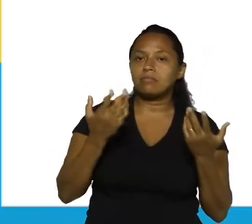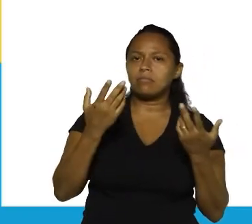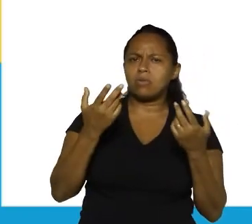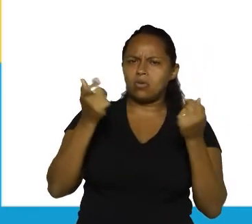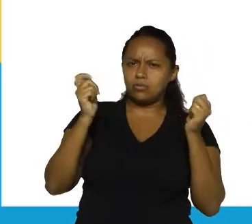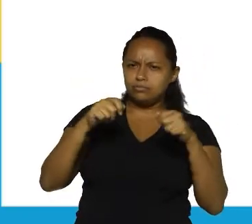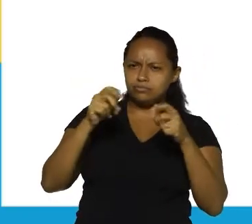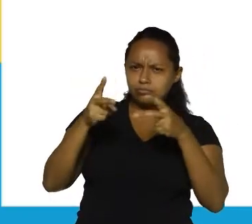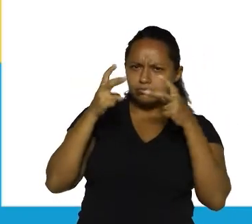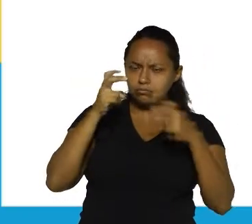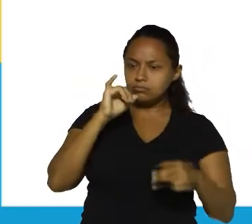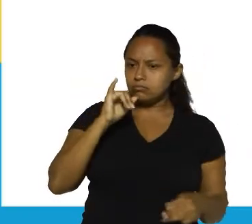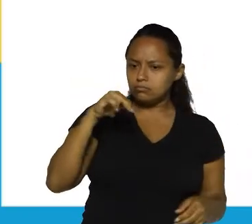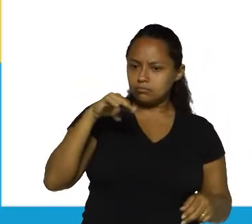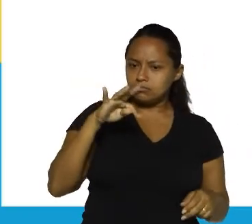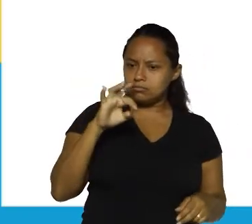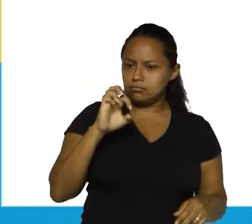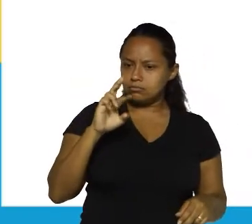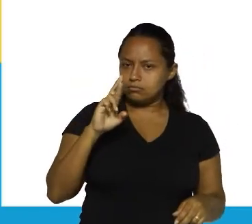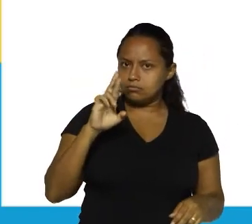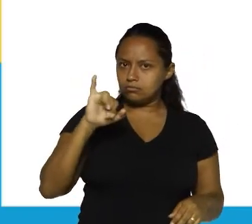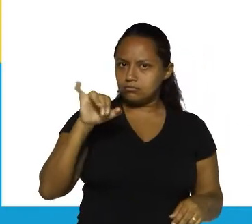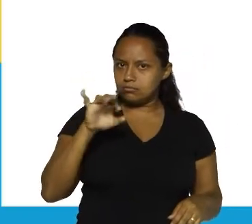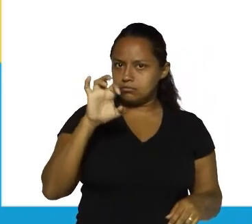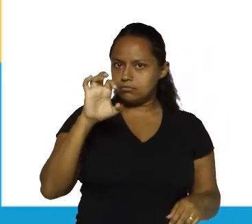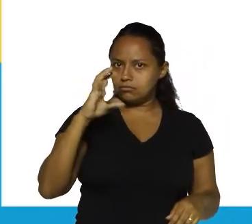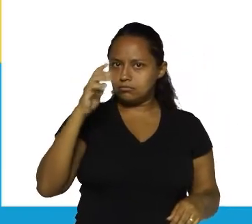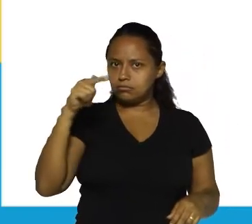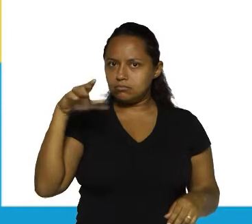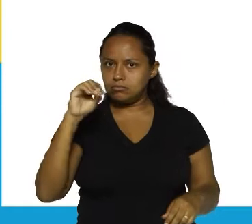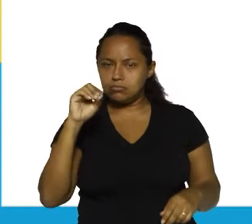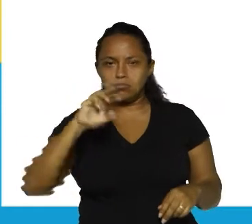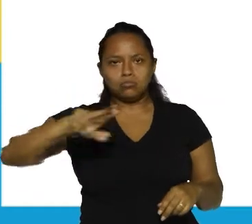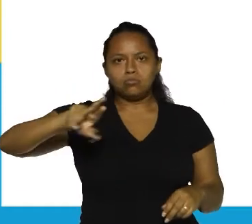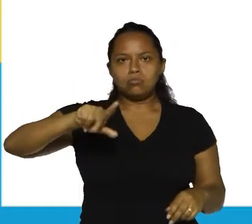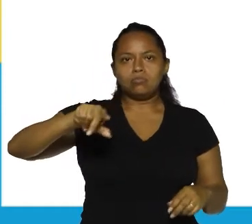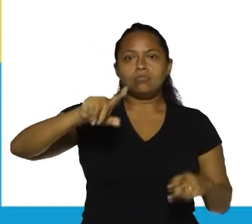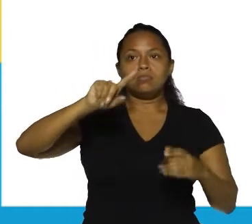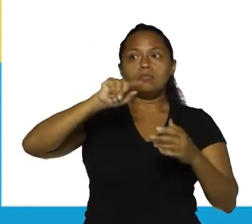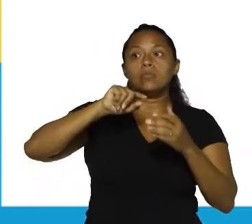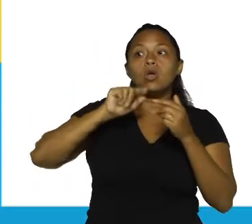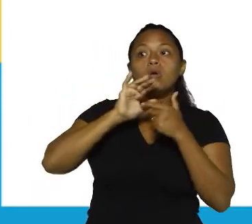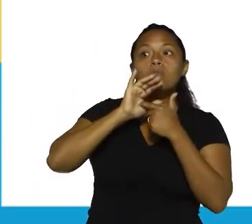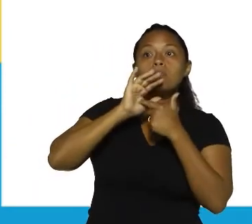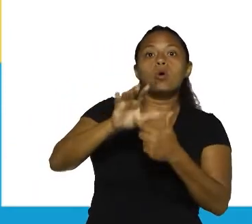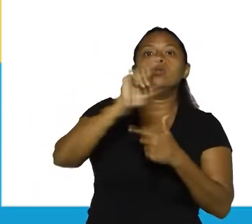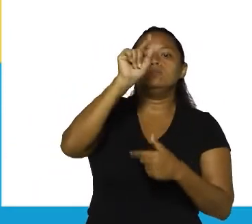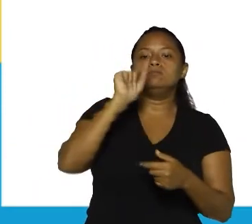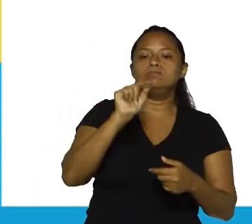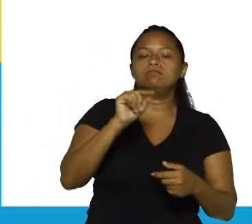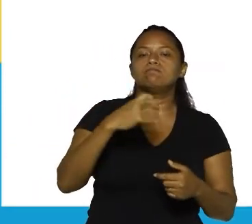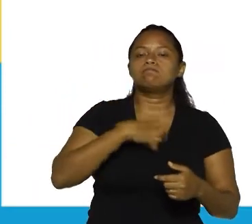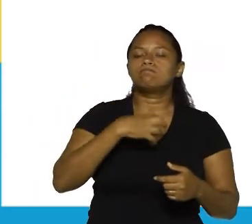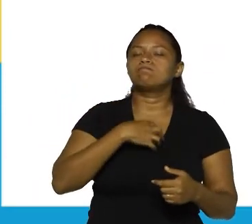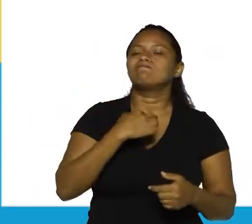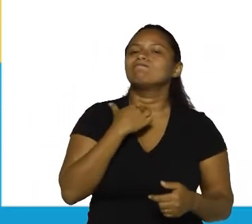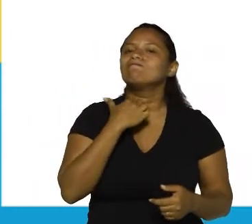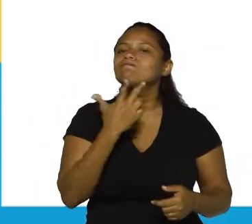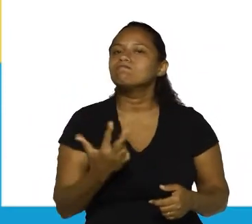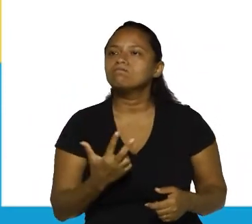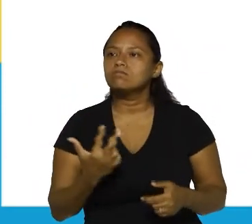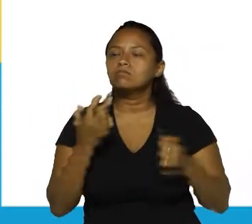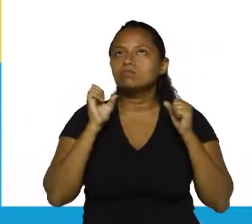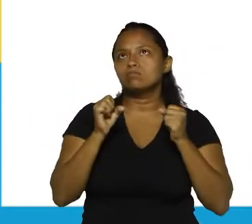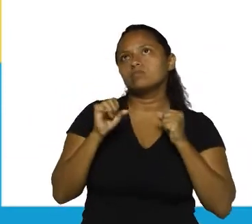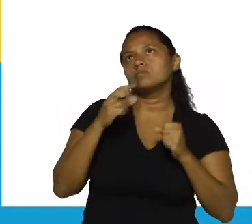trata de uma interjeição. Eu uso ali a exclamação para demonstrar uma alteração na entonação da voz. Certo?